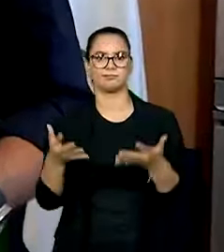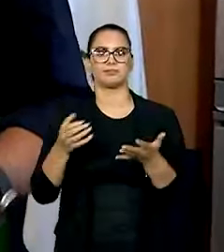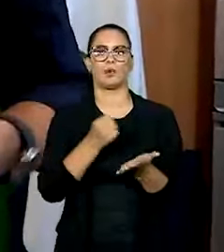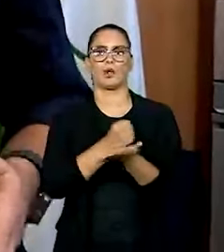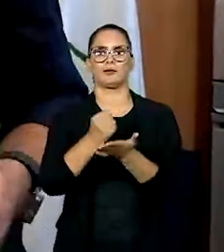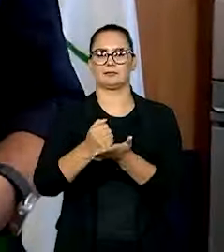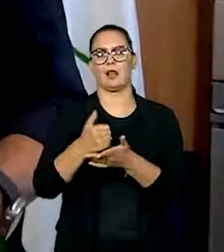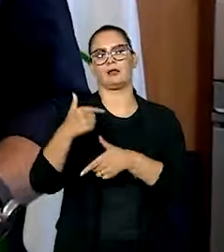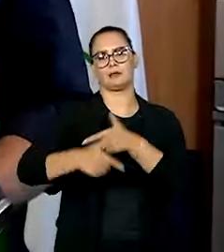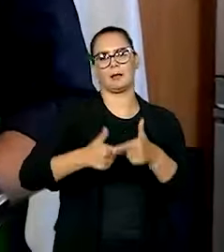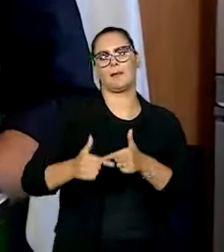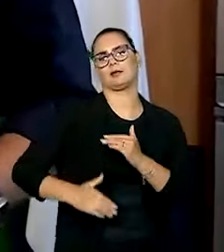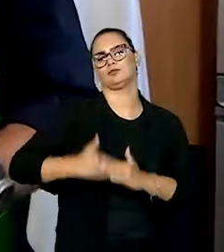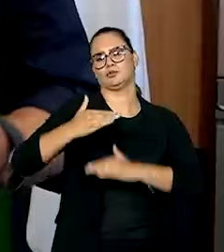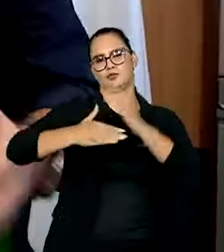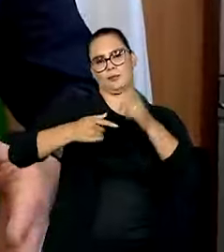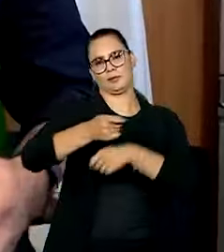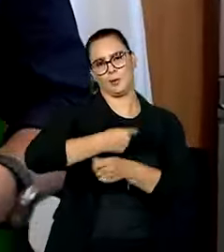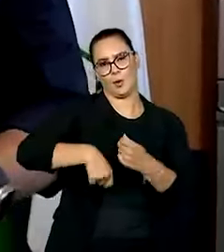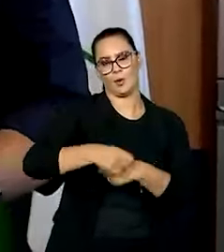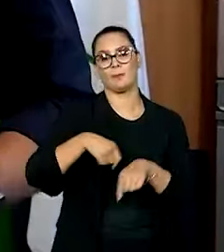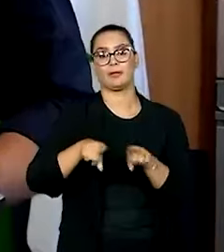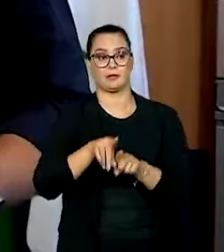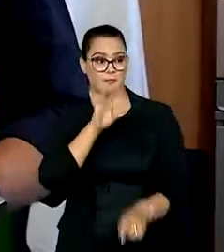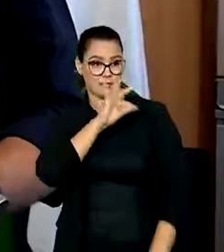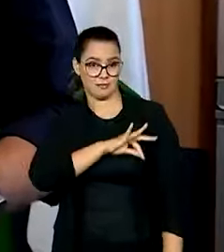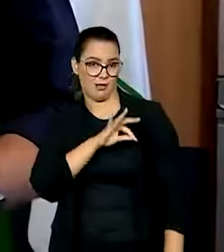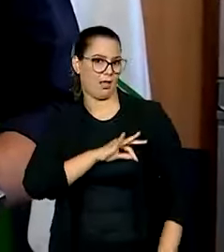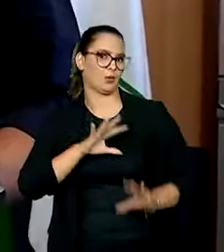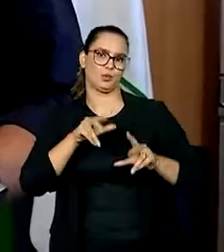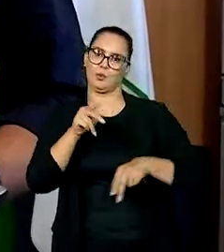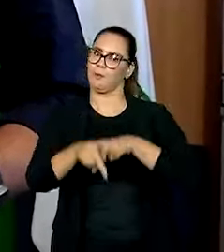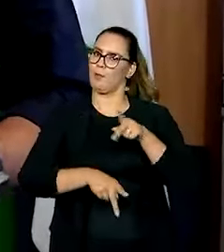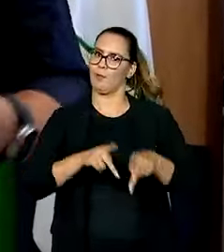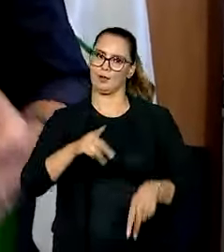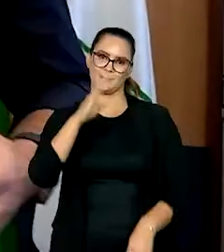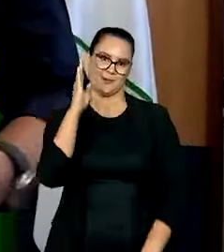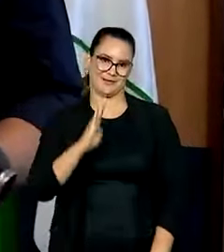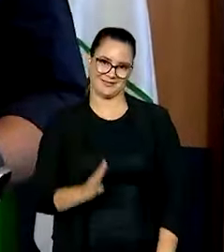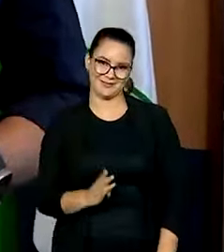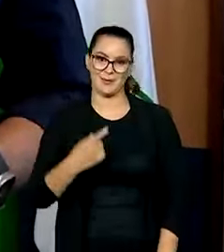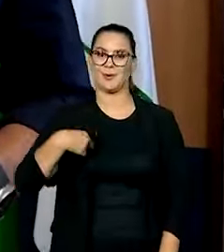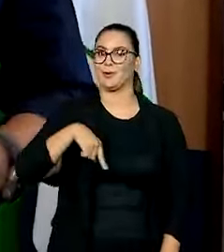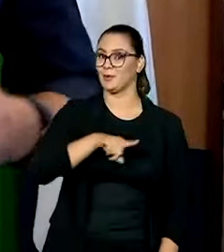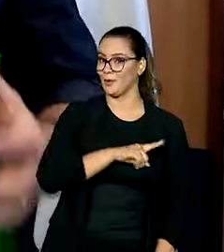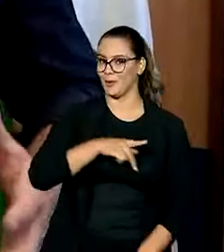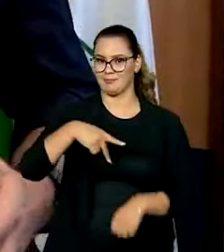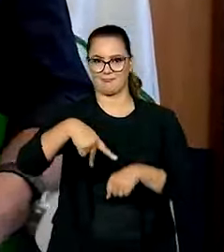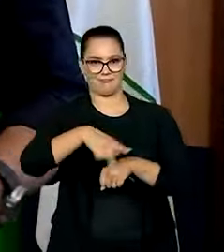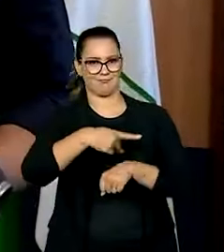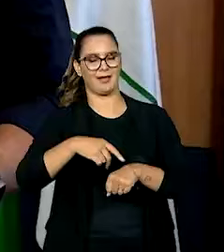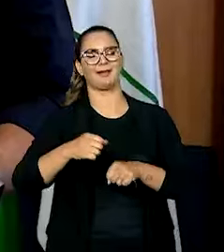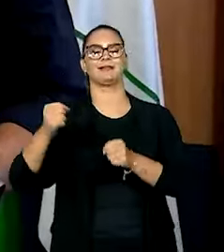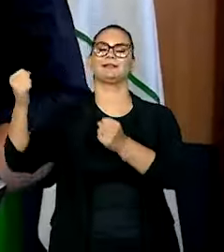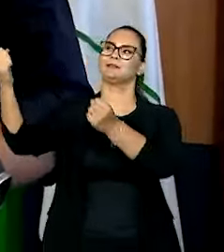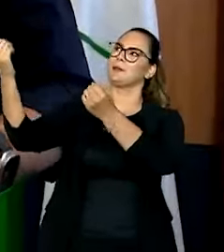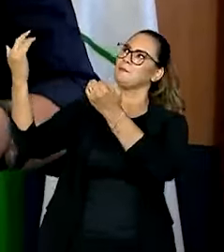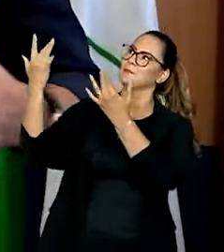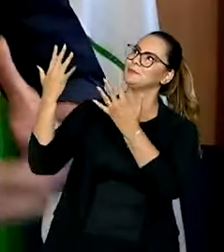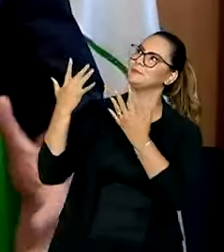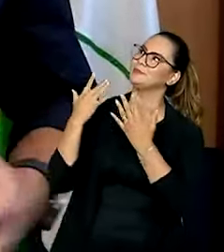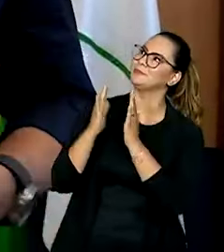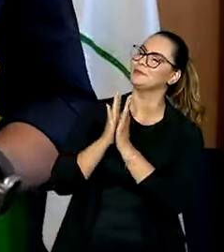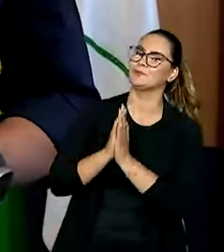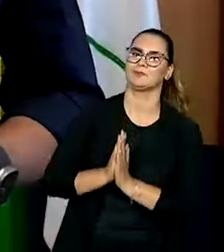emprego, desenvolvimento econômico e renda para toda a população brasileira. E nós somos um país abençoados por Deus,